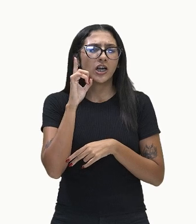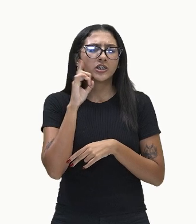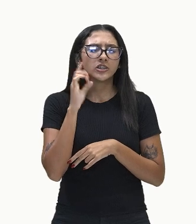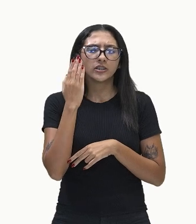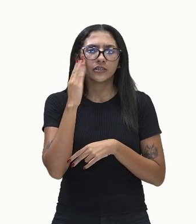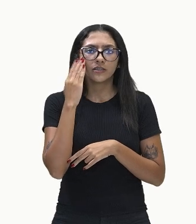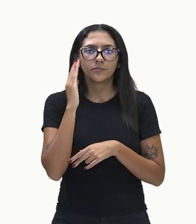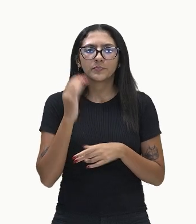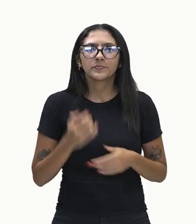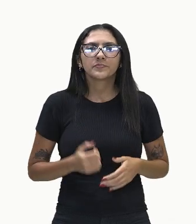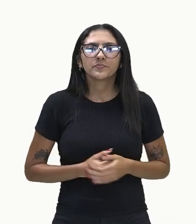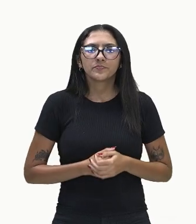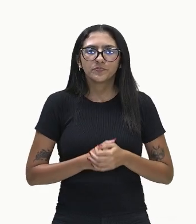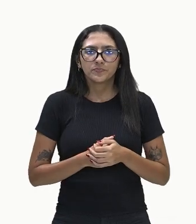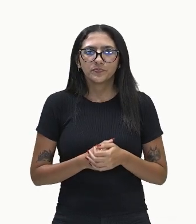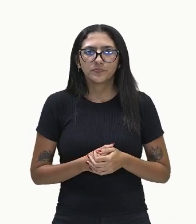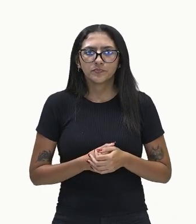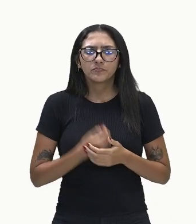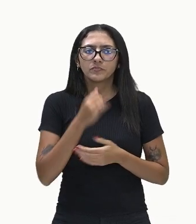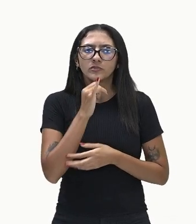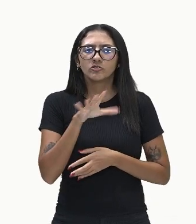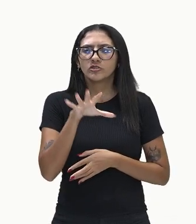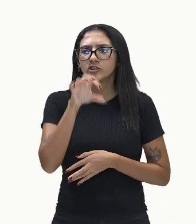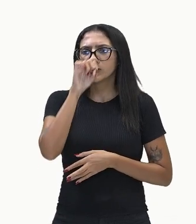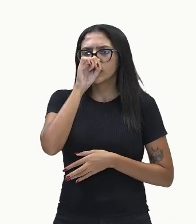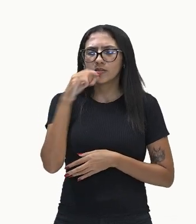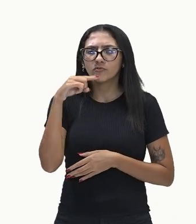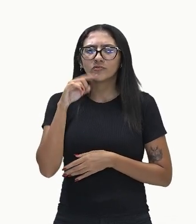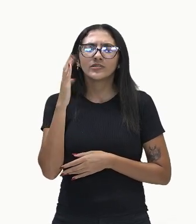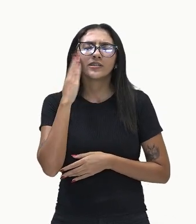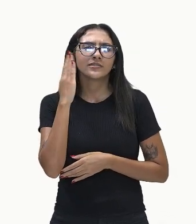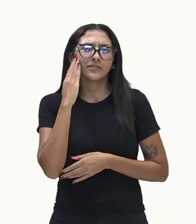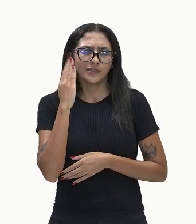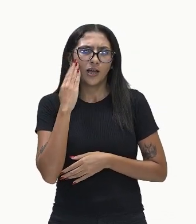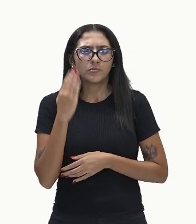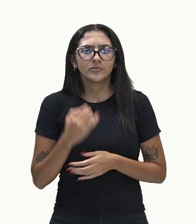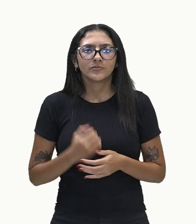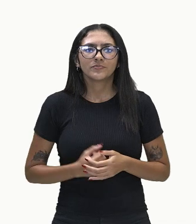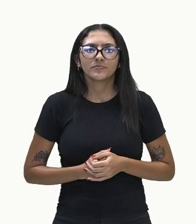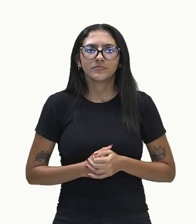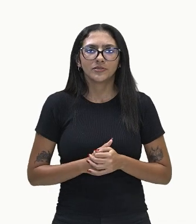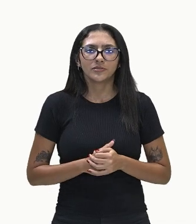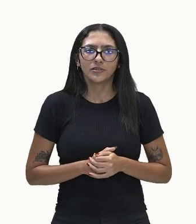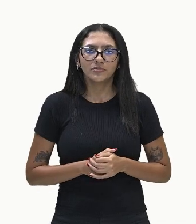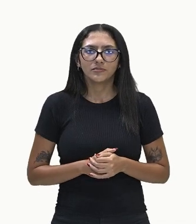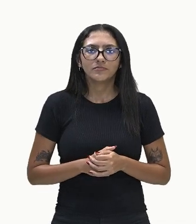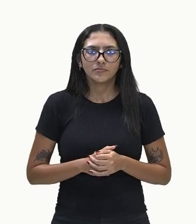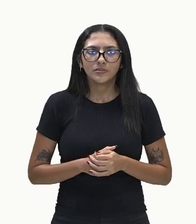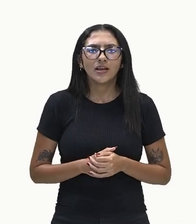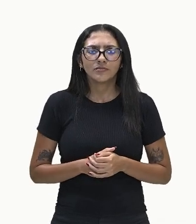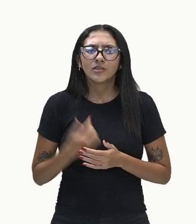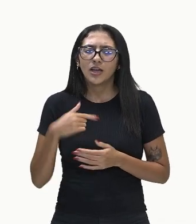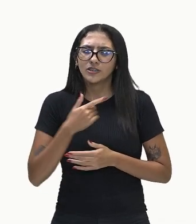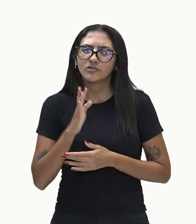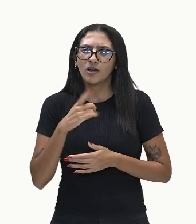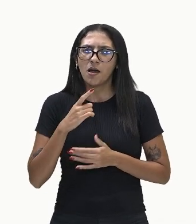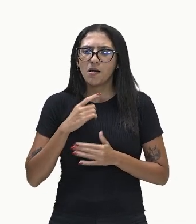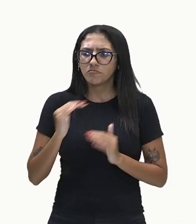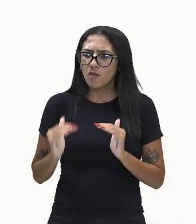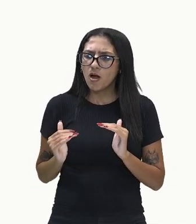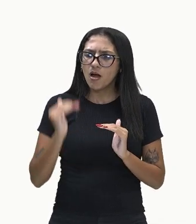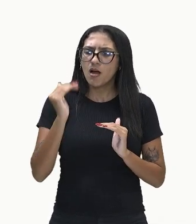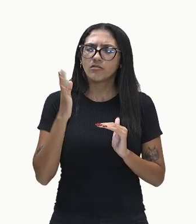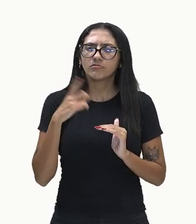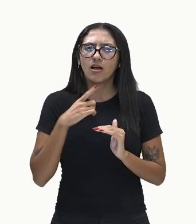Bom, o sentido do cheiro, todo mundo sabe o que é sentir um cheiro. Desde muito cedo, a gente consegue reconhecer